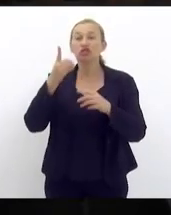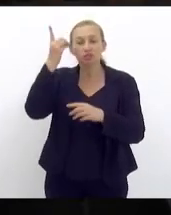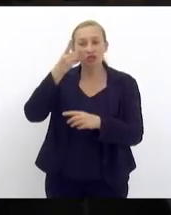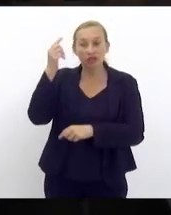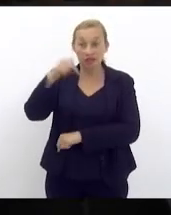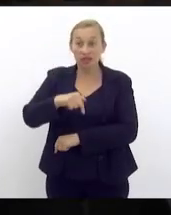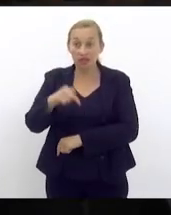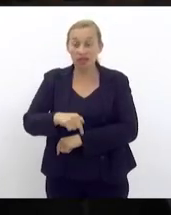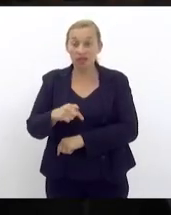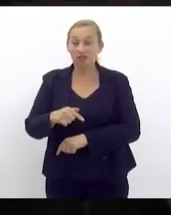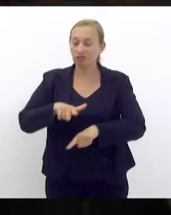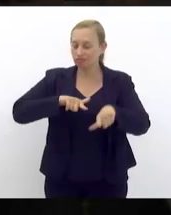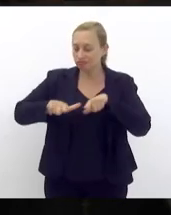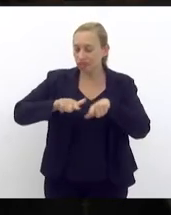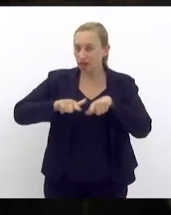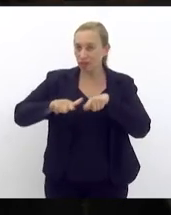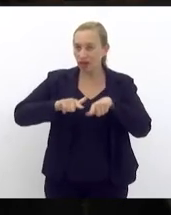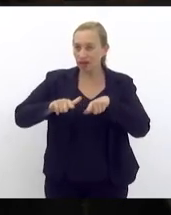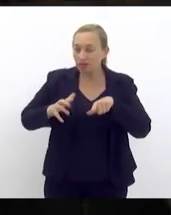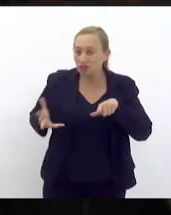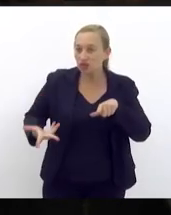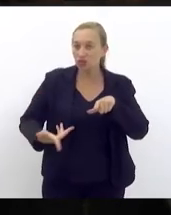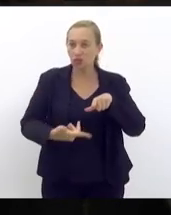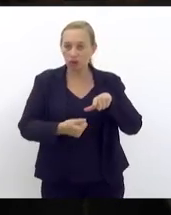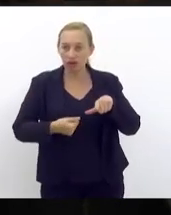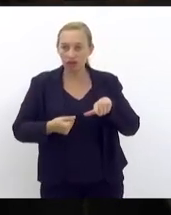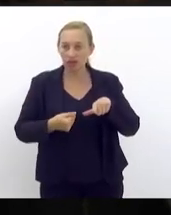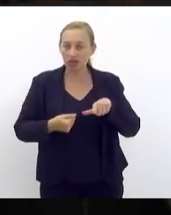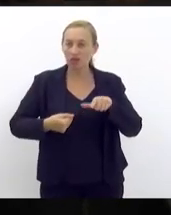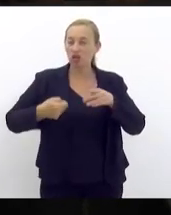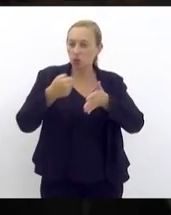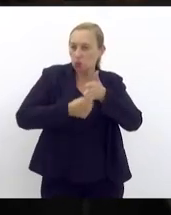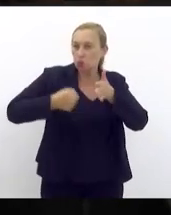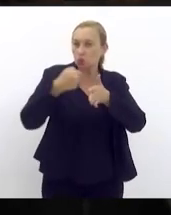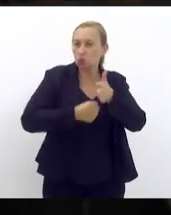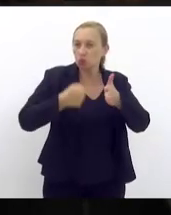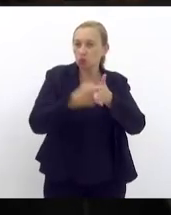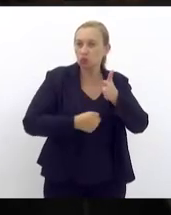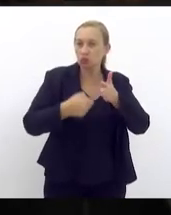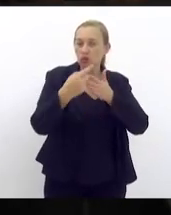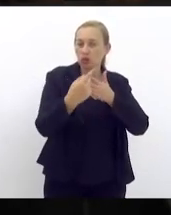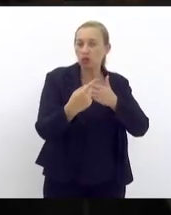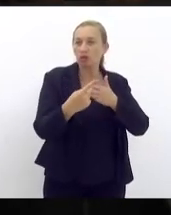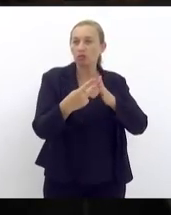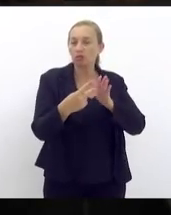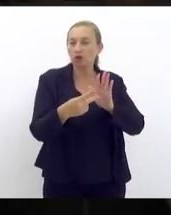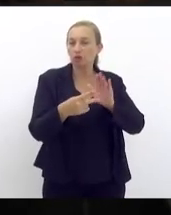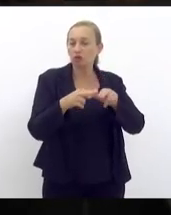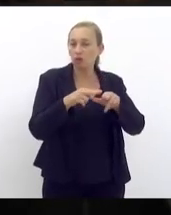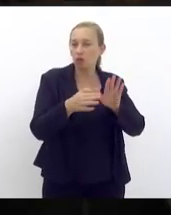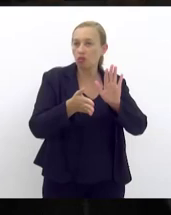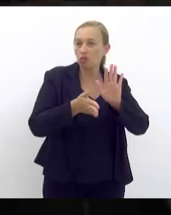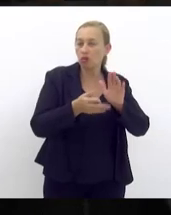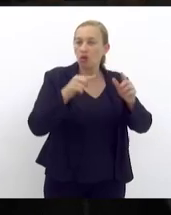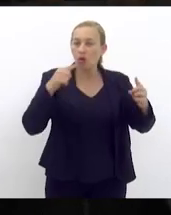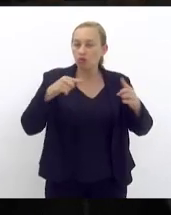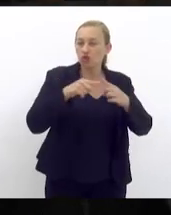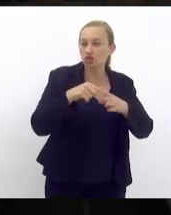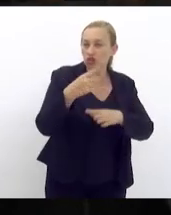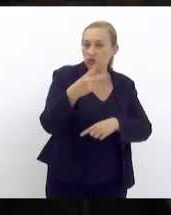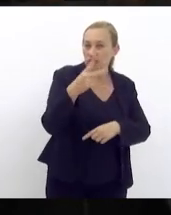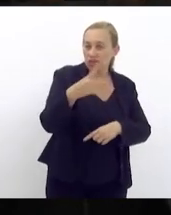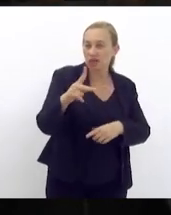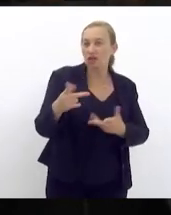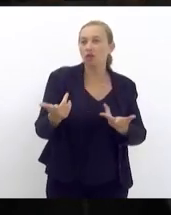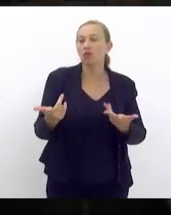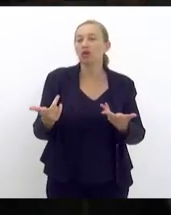que fazem trabalhos de excelência que brigam e lutam pelas suas causas brigam e lutam pelas suas classes